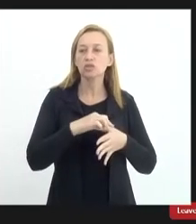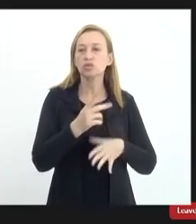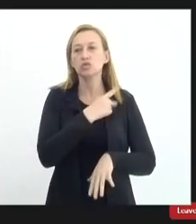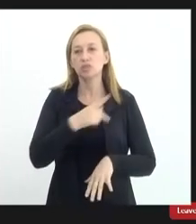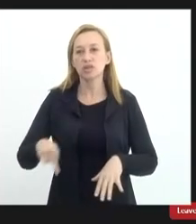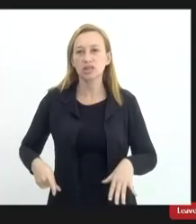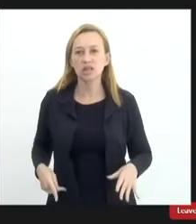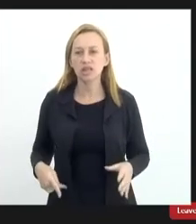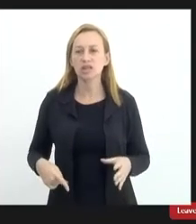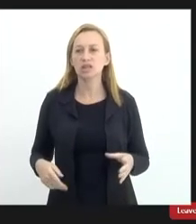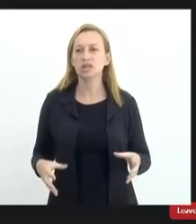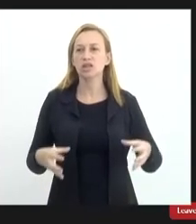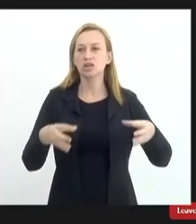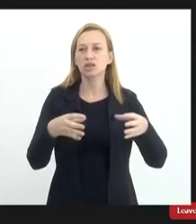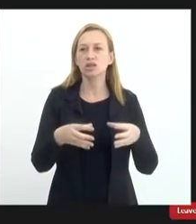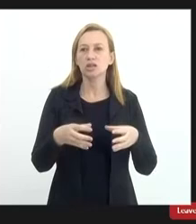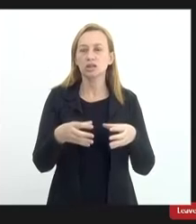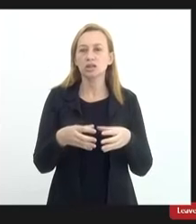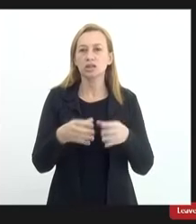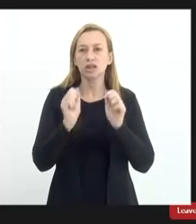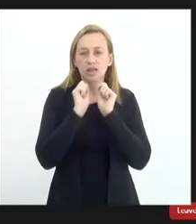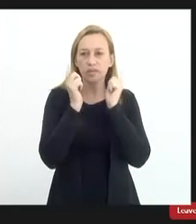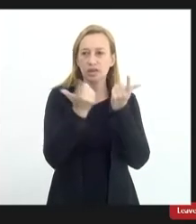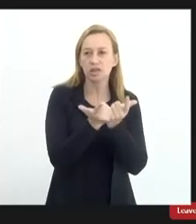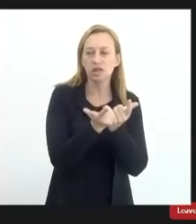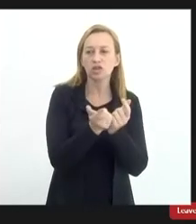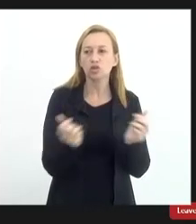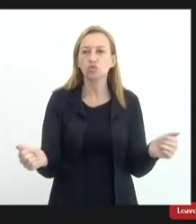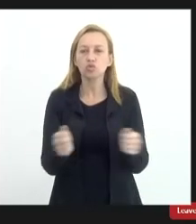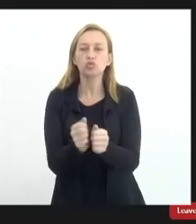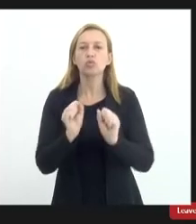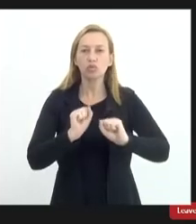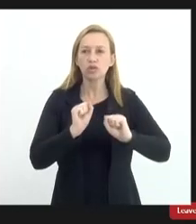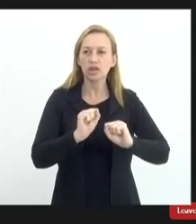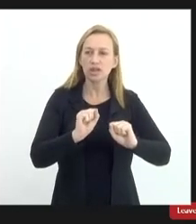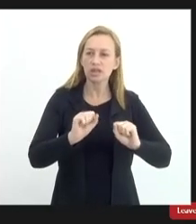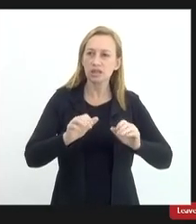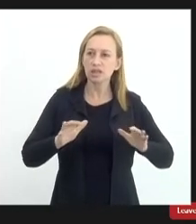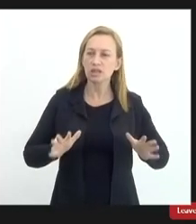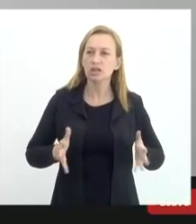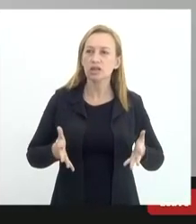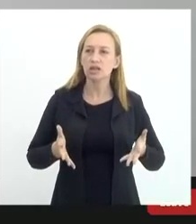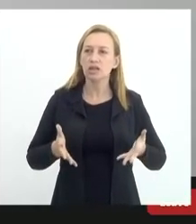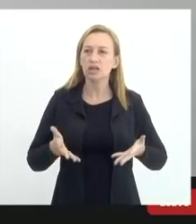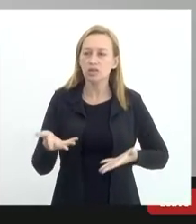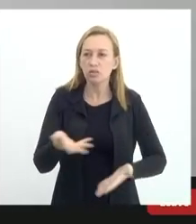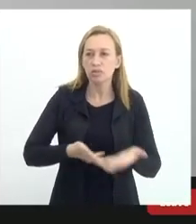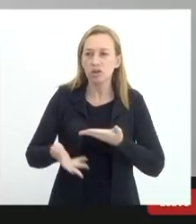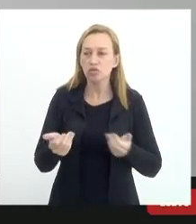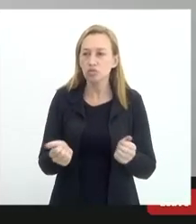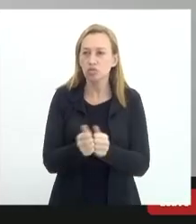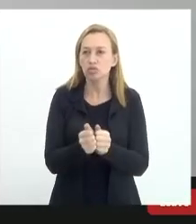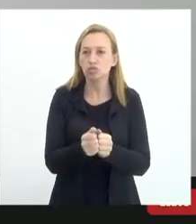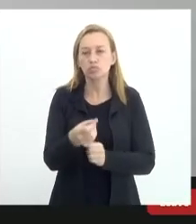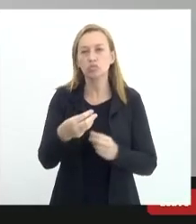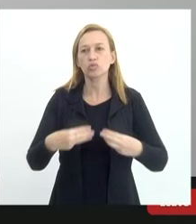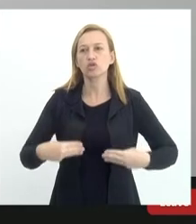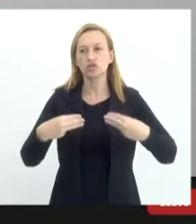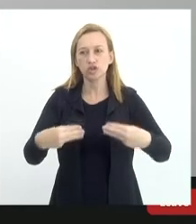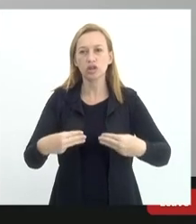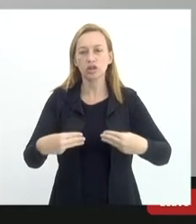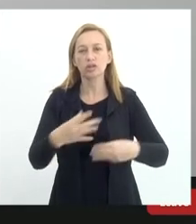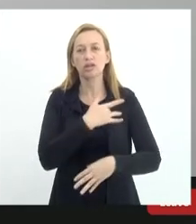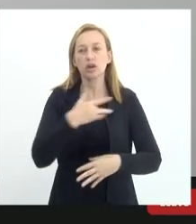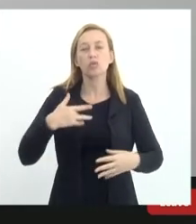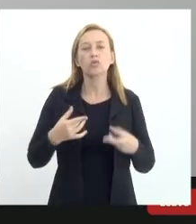legislativas para que também em conjunto pudessem se manifestar junto ao ministério da saúde que aí o ministério da saúde percebe